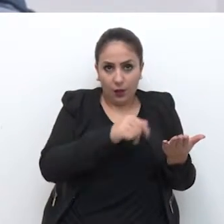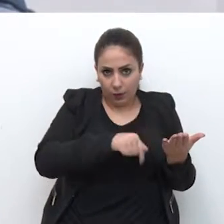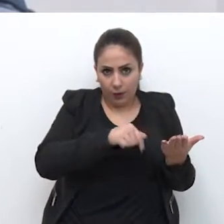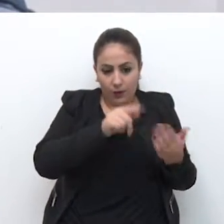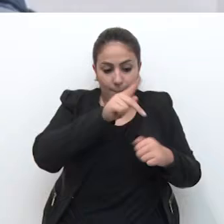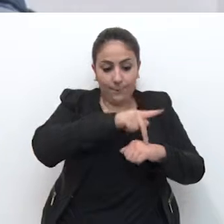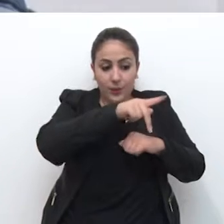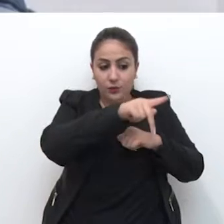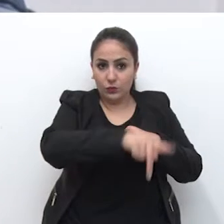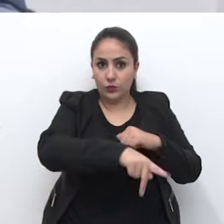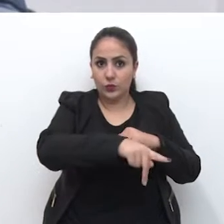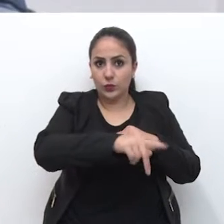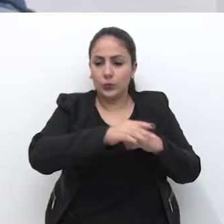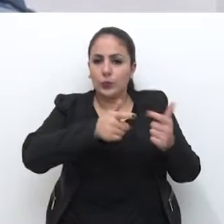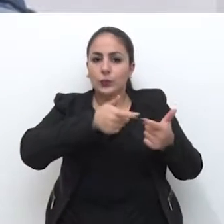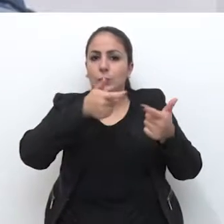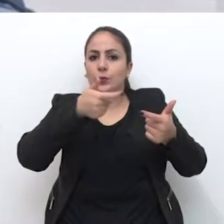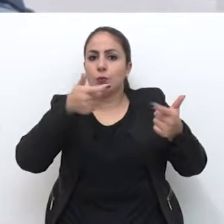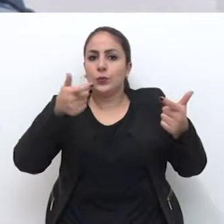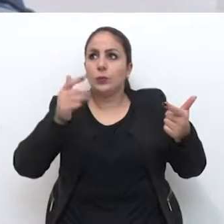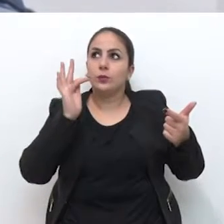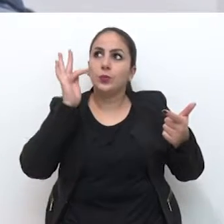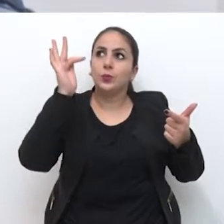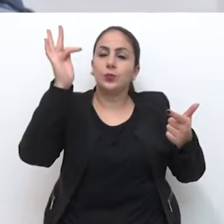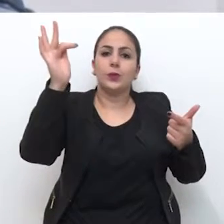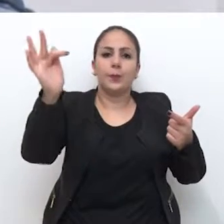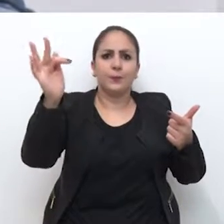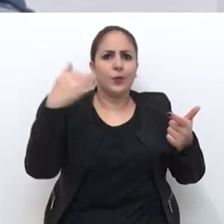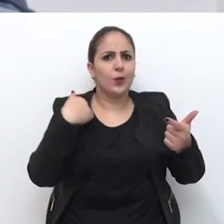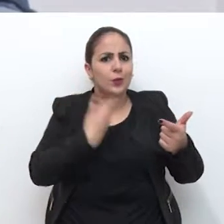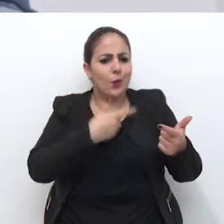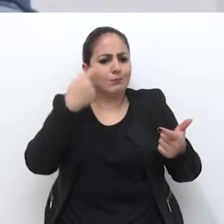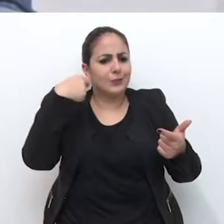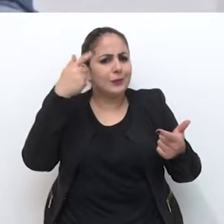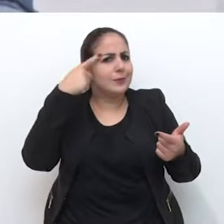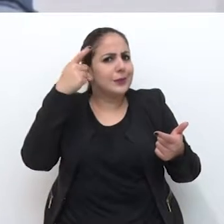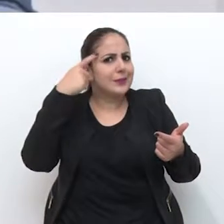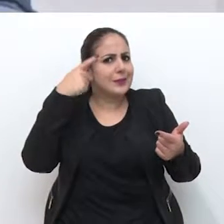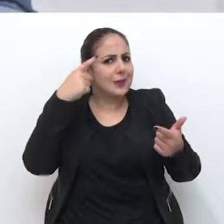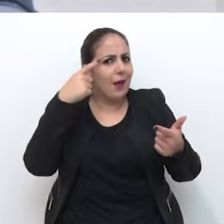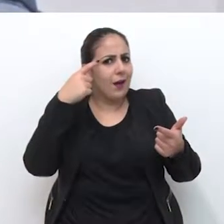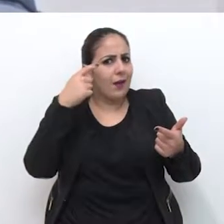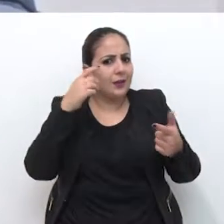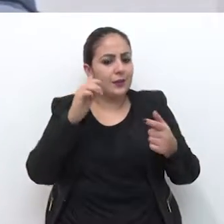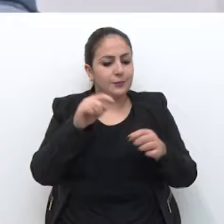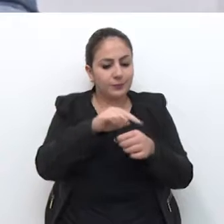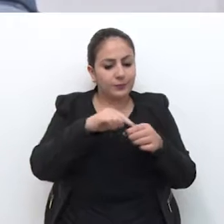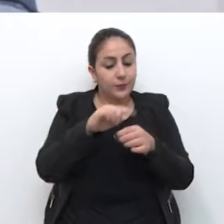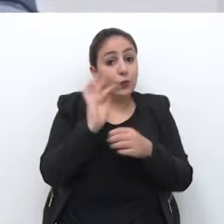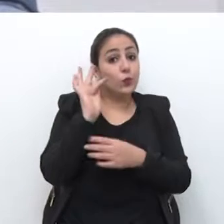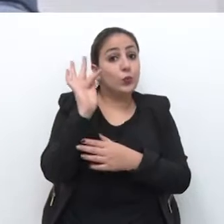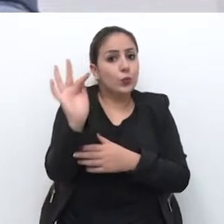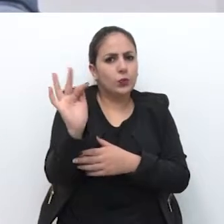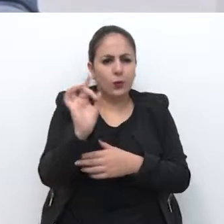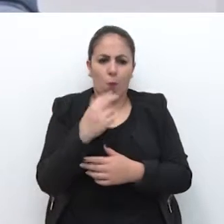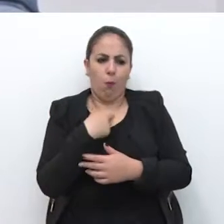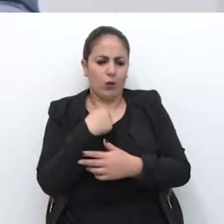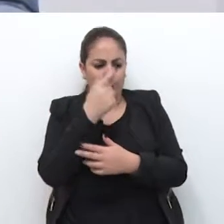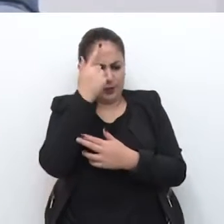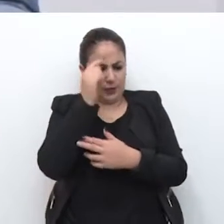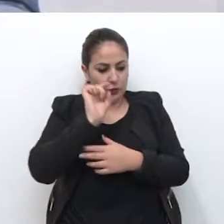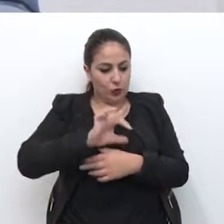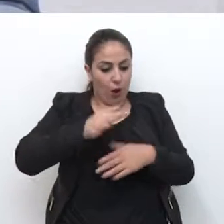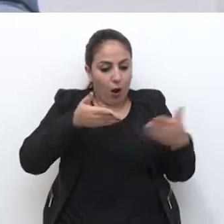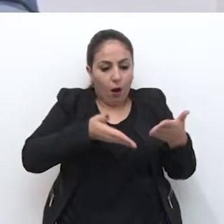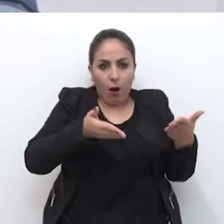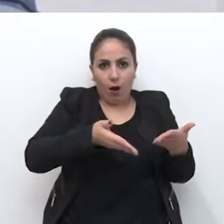passo fundo, vai crescer muito, está crescendo, nós temos que preparar a cidade, nós não podemos pensar só nesses três,